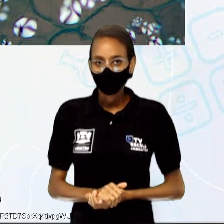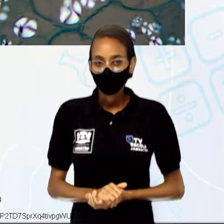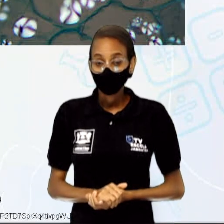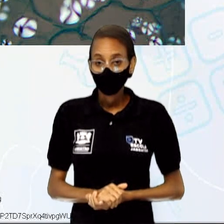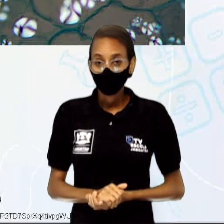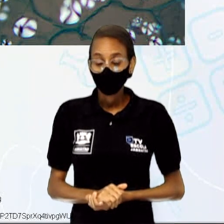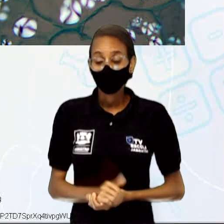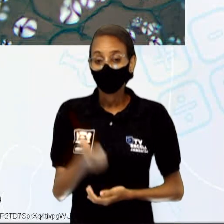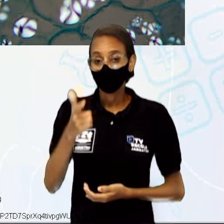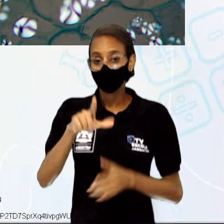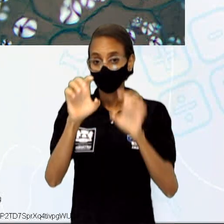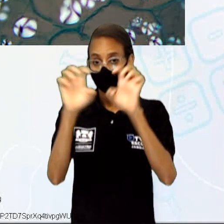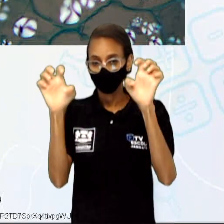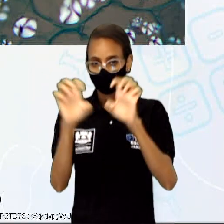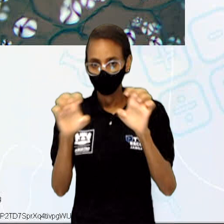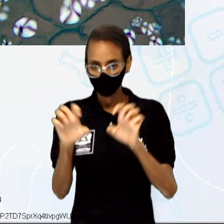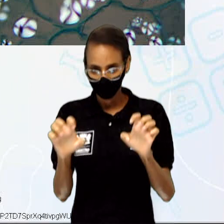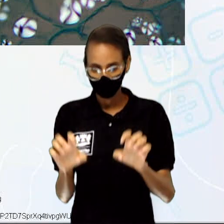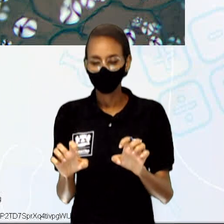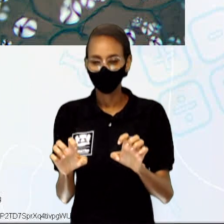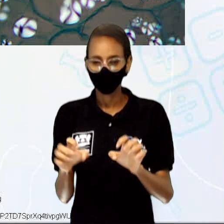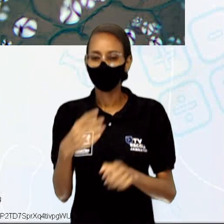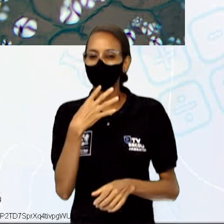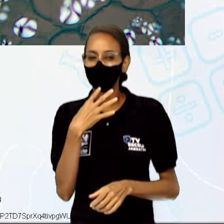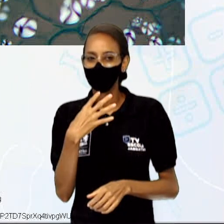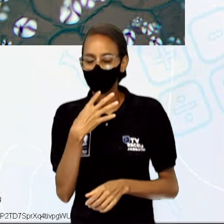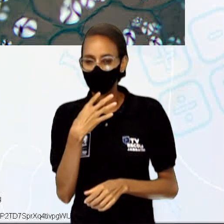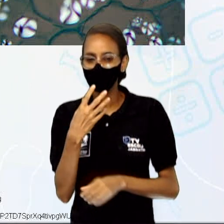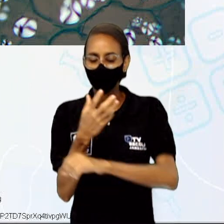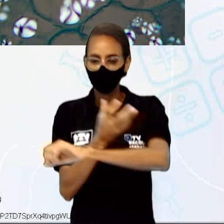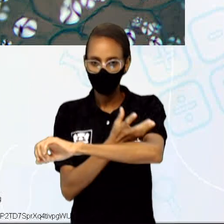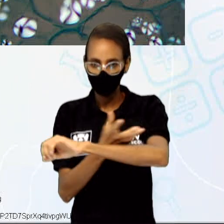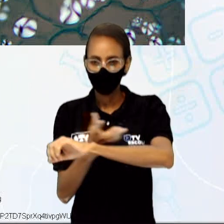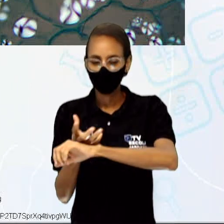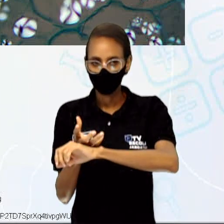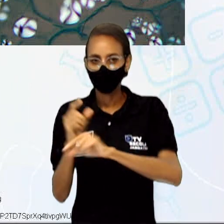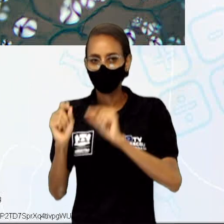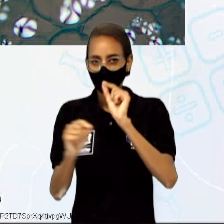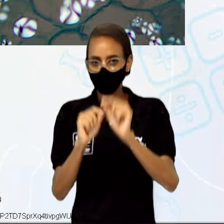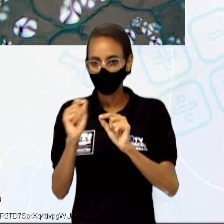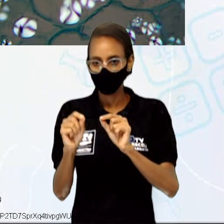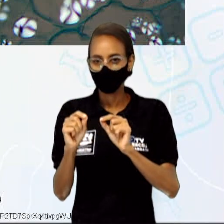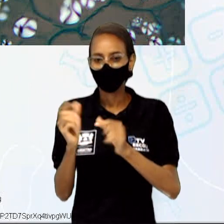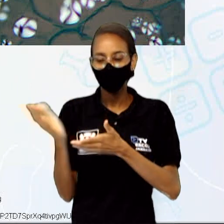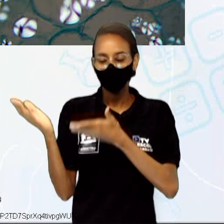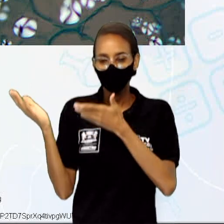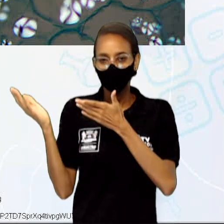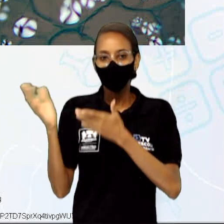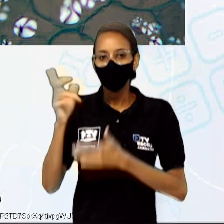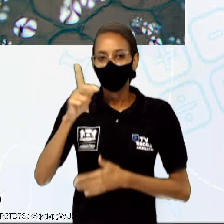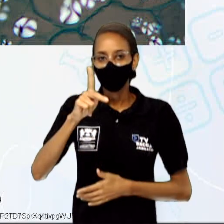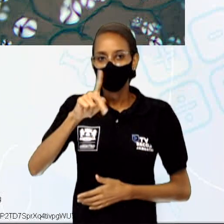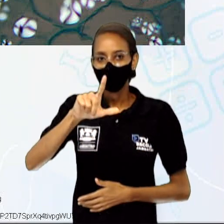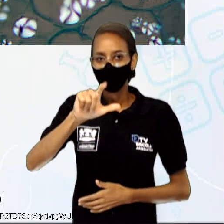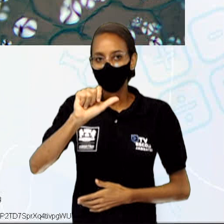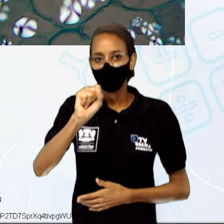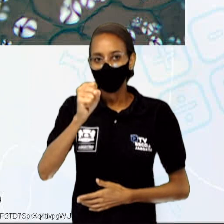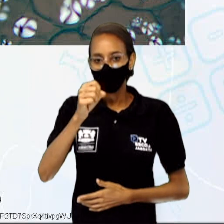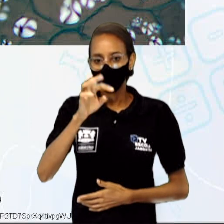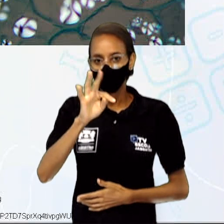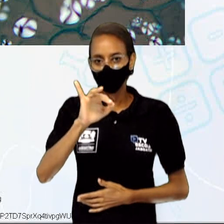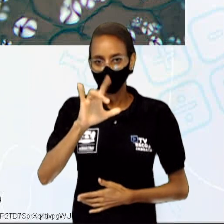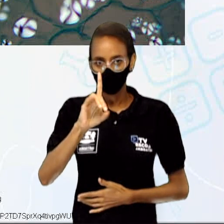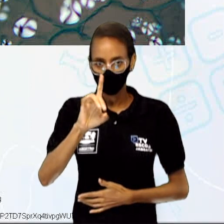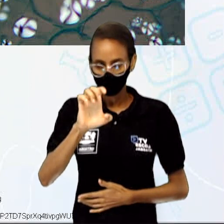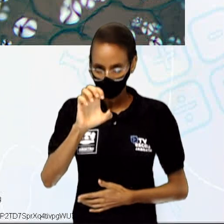Uma outra estrutura muito clássica das células vegetais também é o plastídeo. O plastídeo, ele está relacionado tanto à